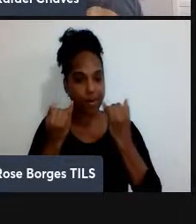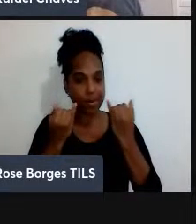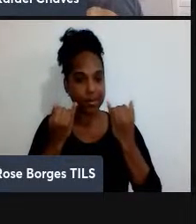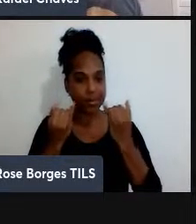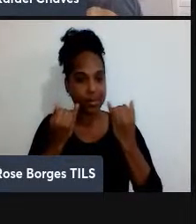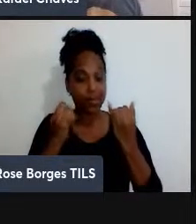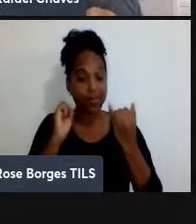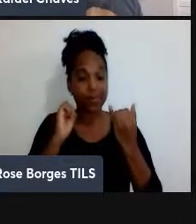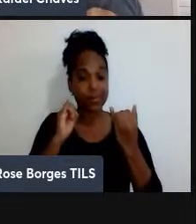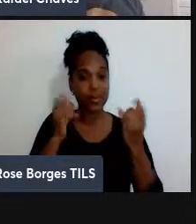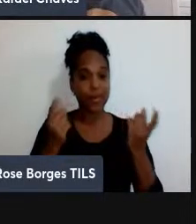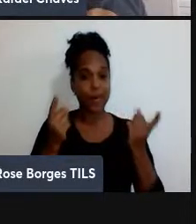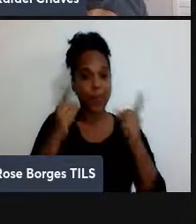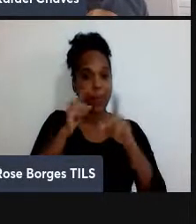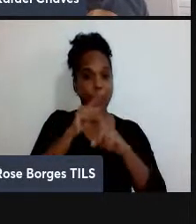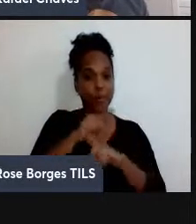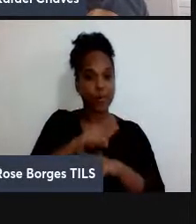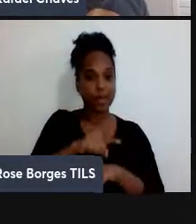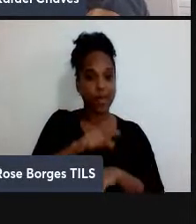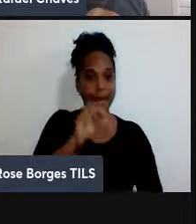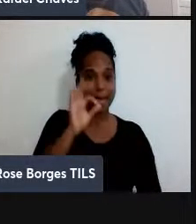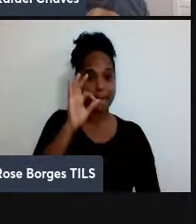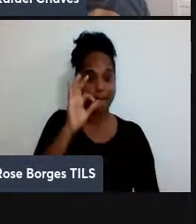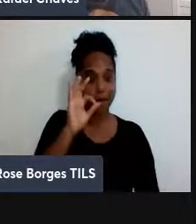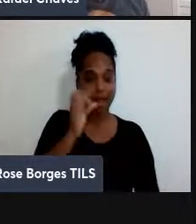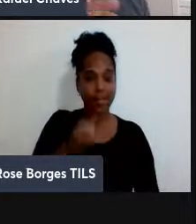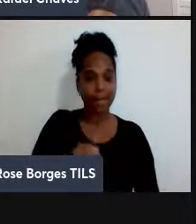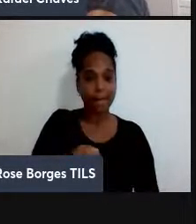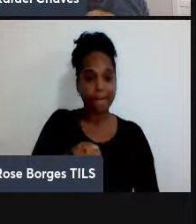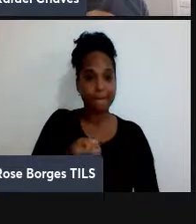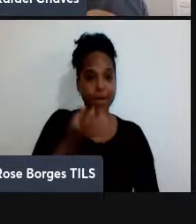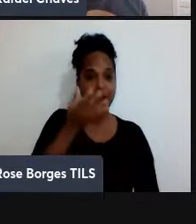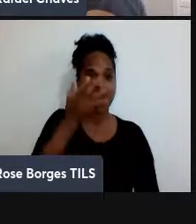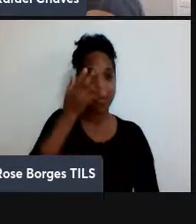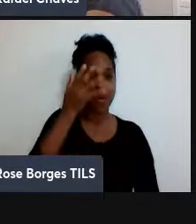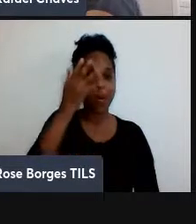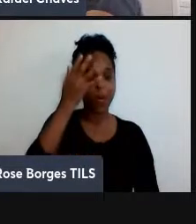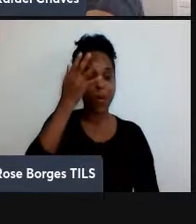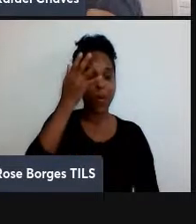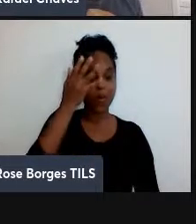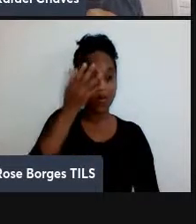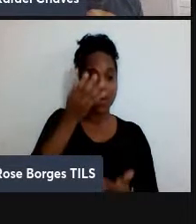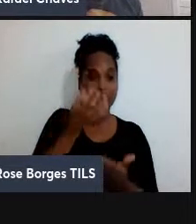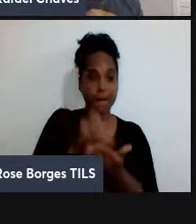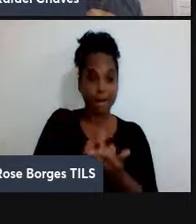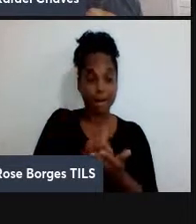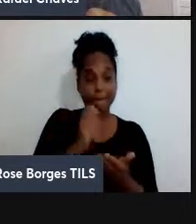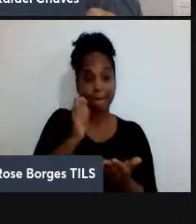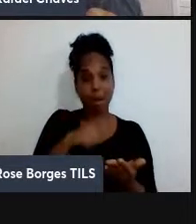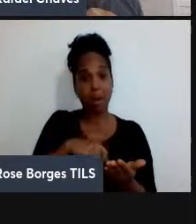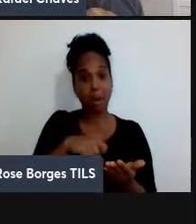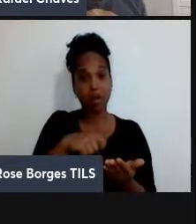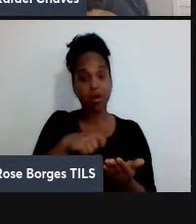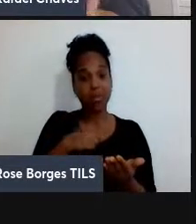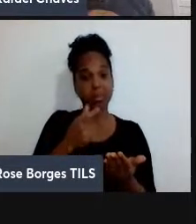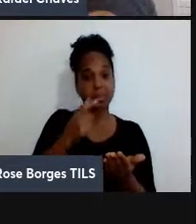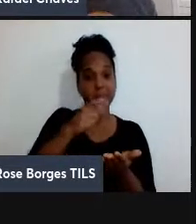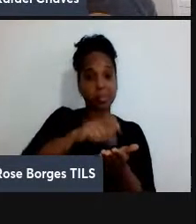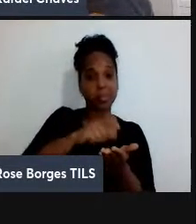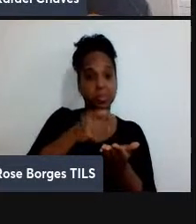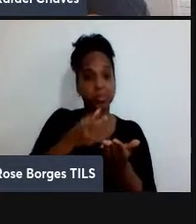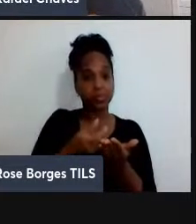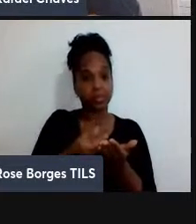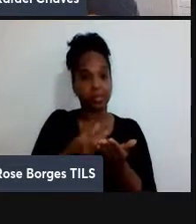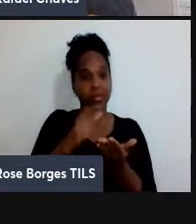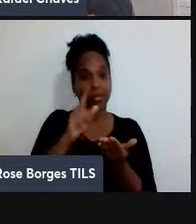contrário, se eu tiver aqui uma moeda não viciada, com probabilidade meio de cair caro ou coroa, a minha incerteza é máxima, significando que também